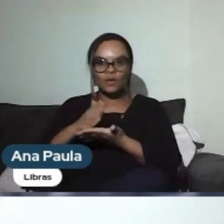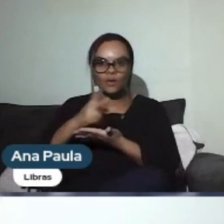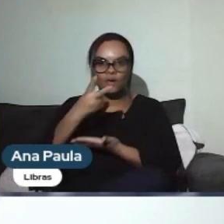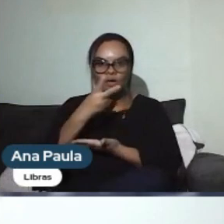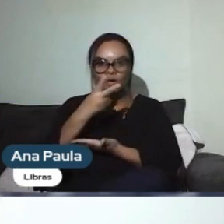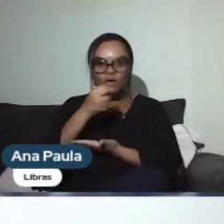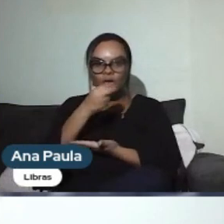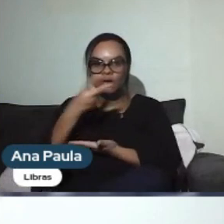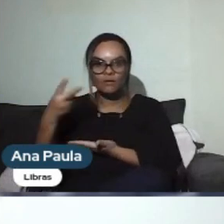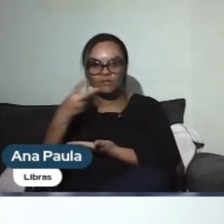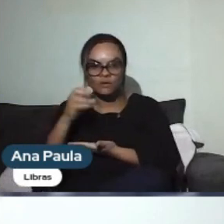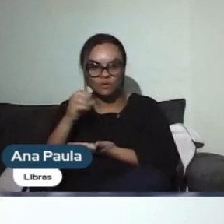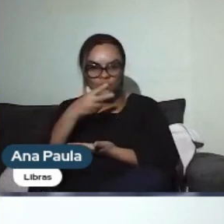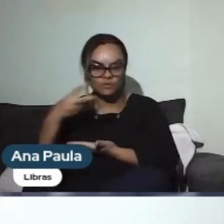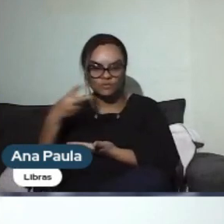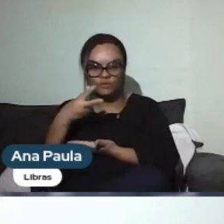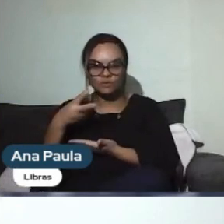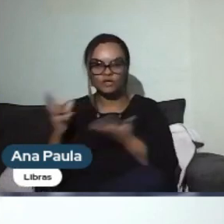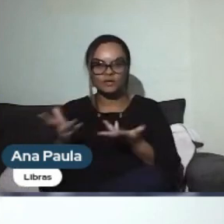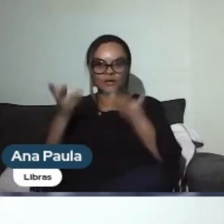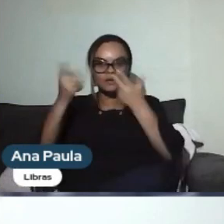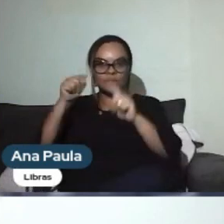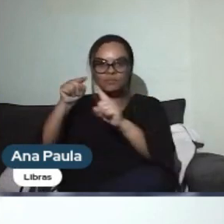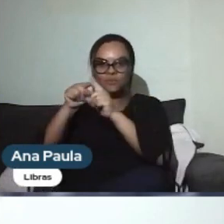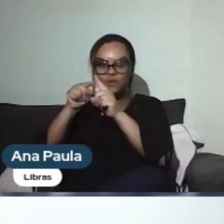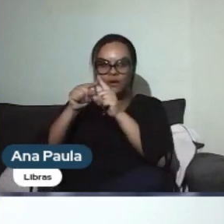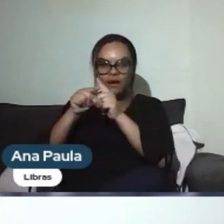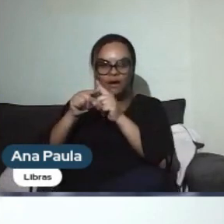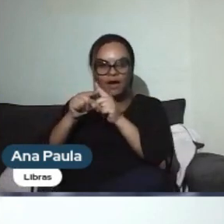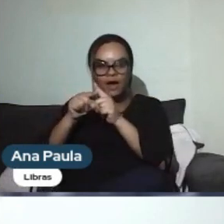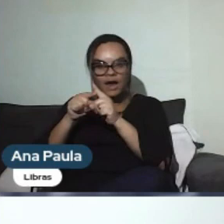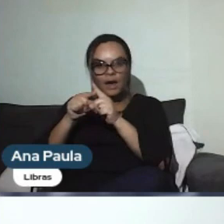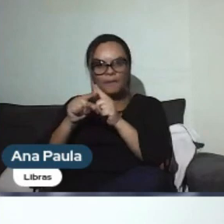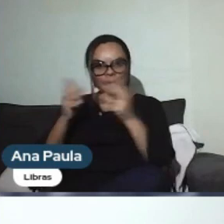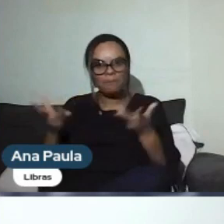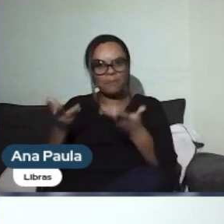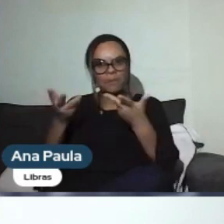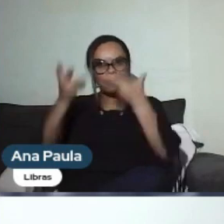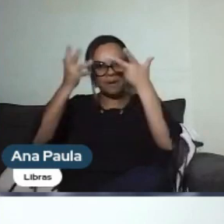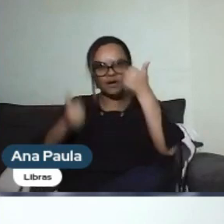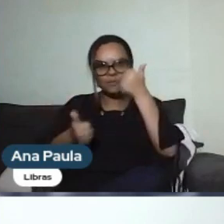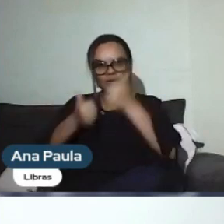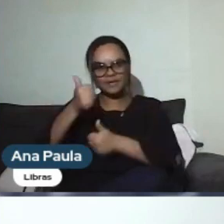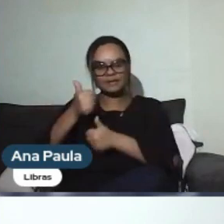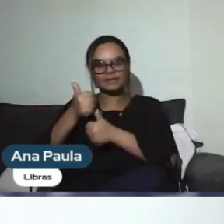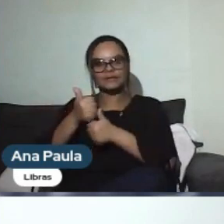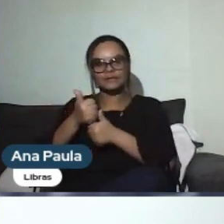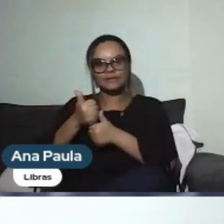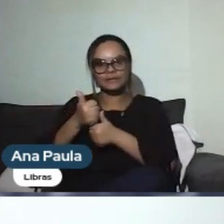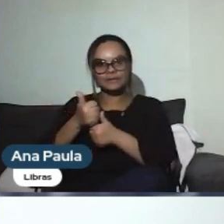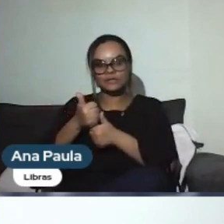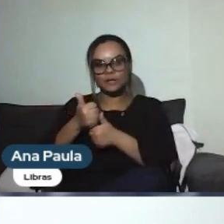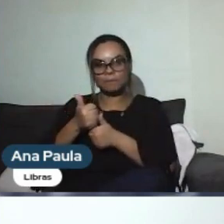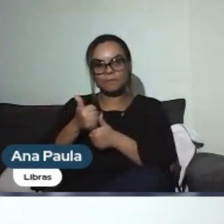com o propósito de incentivar as pessoas a irem pro Mundial de Transplantados, que seria agora, em abril, que aconteceu agora em abril de